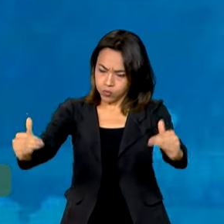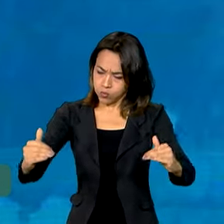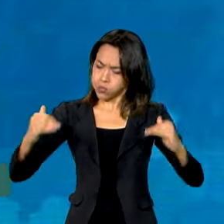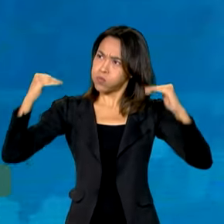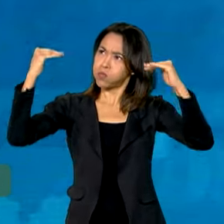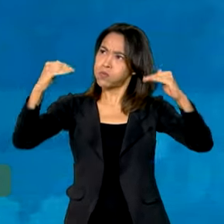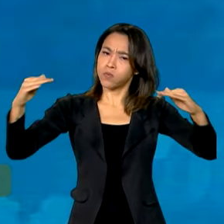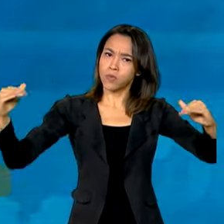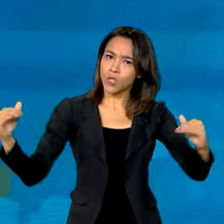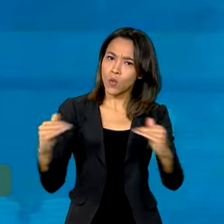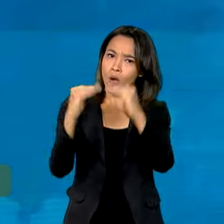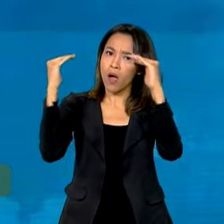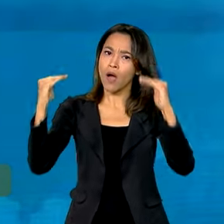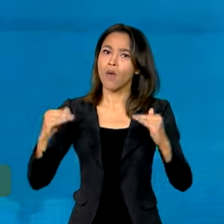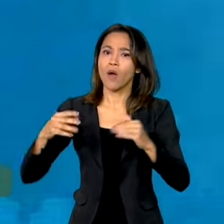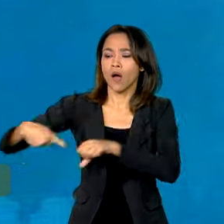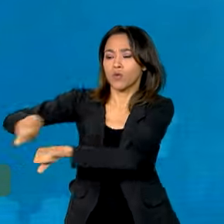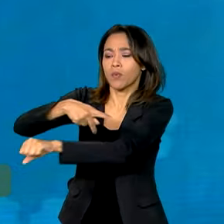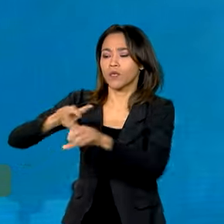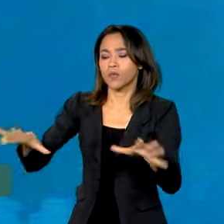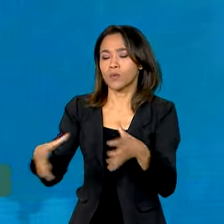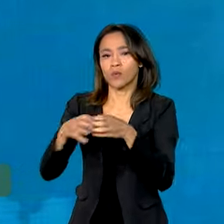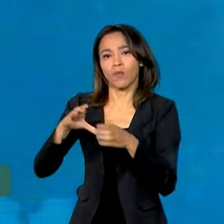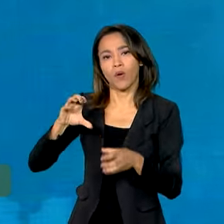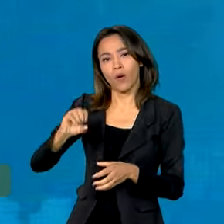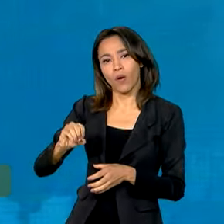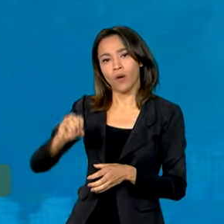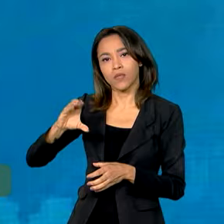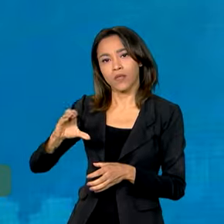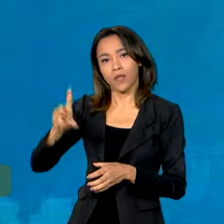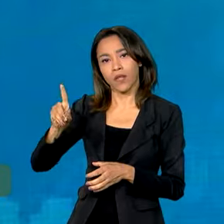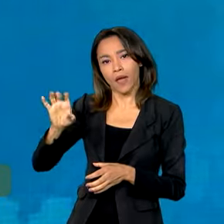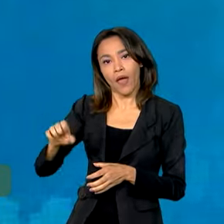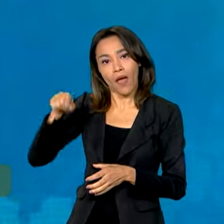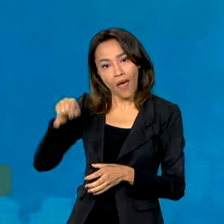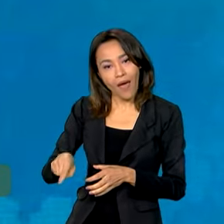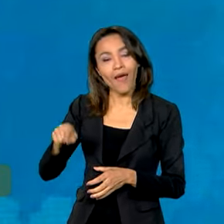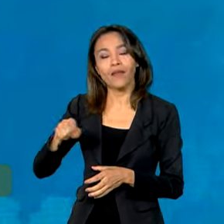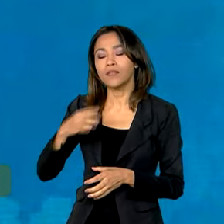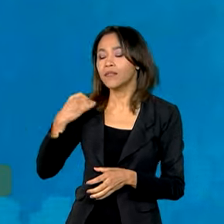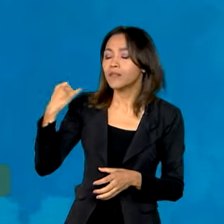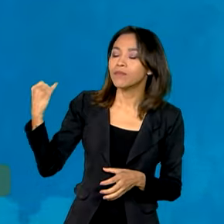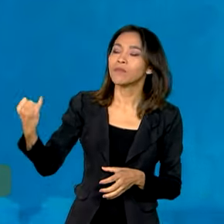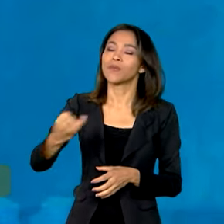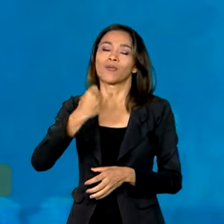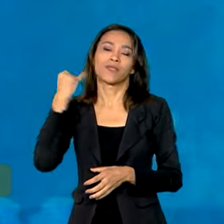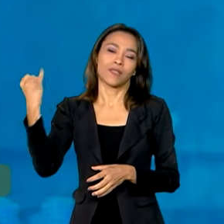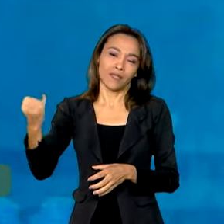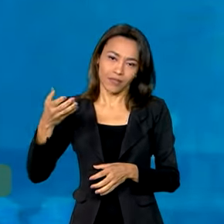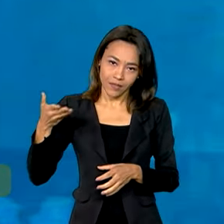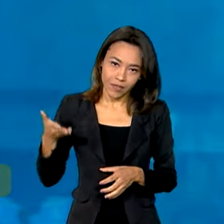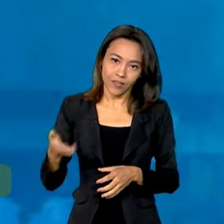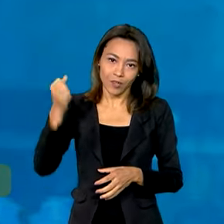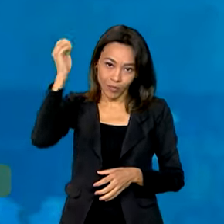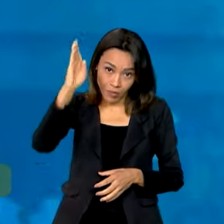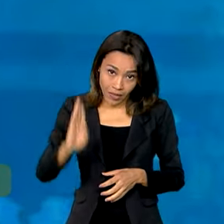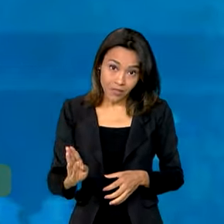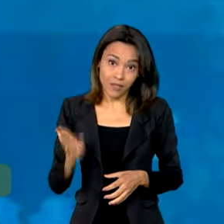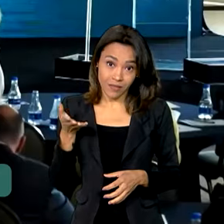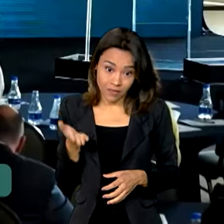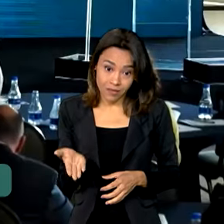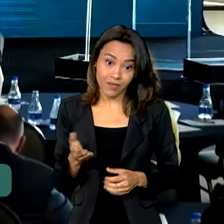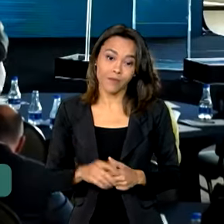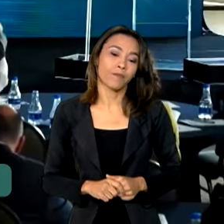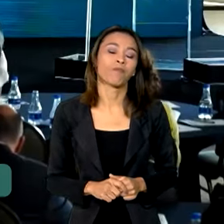países da OCDE é fundamental, são ganhos sociais e econômicos importantes para o Brasil e para os estados